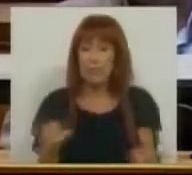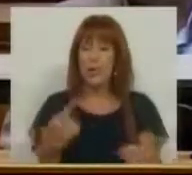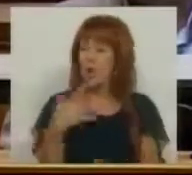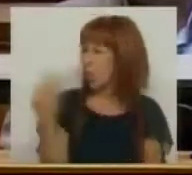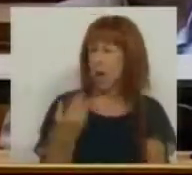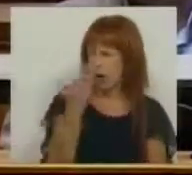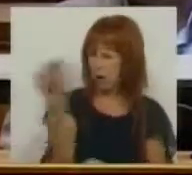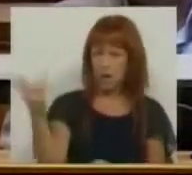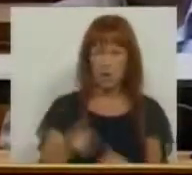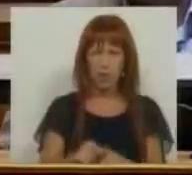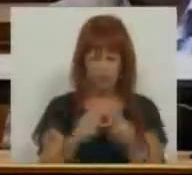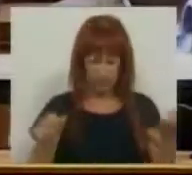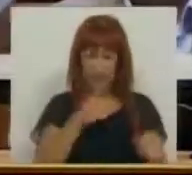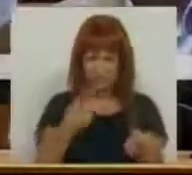acredita que a tenham.